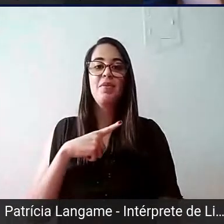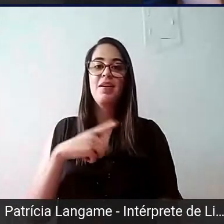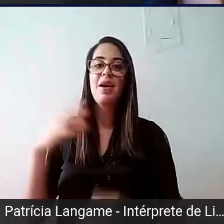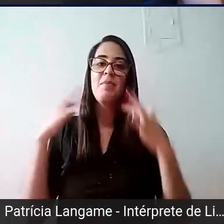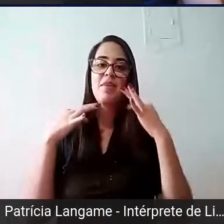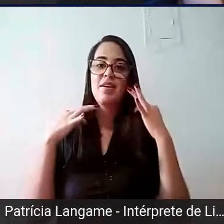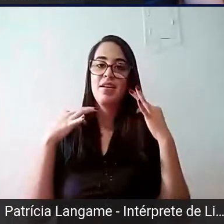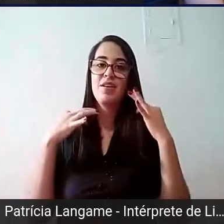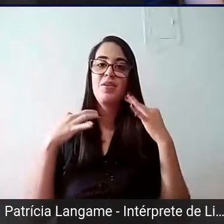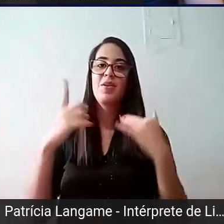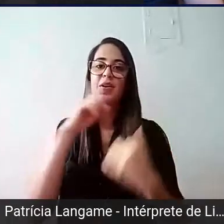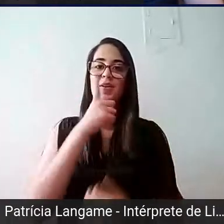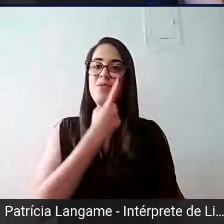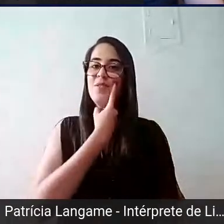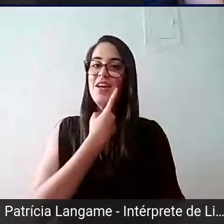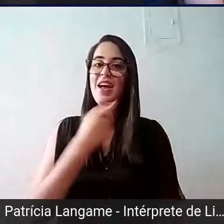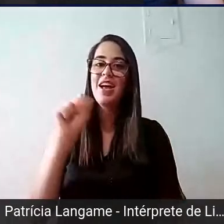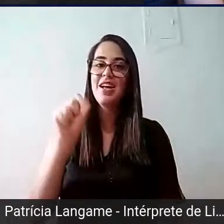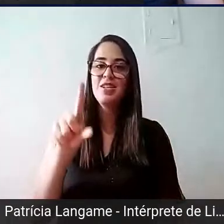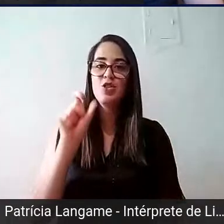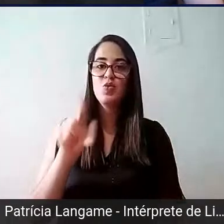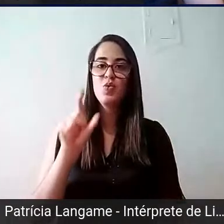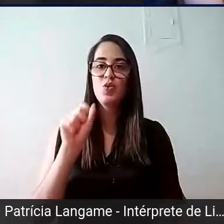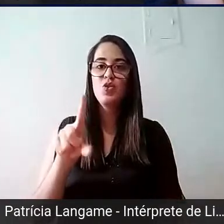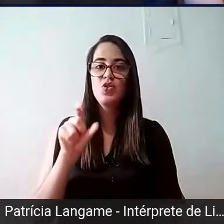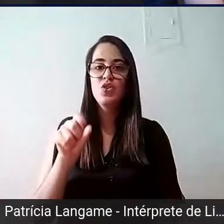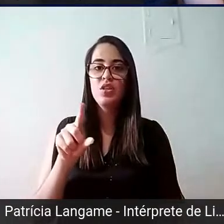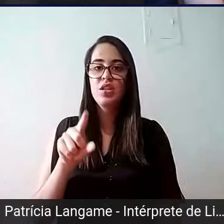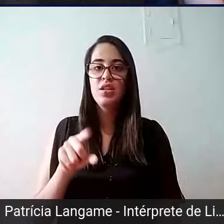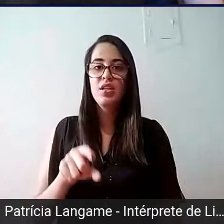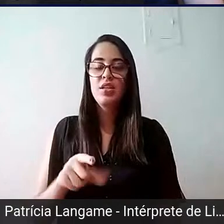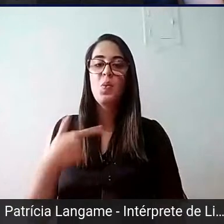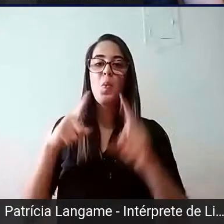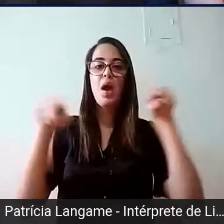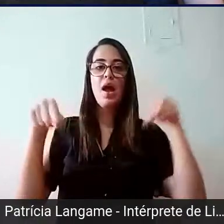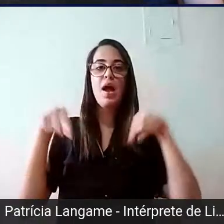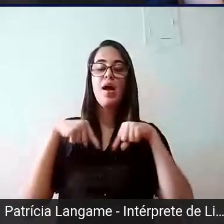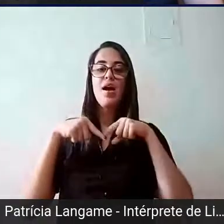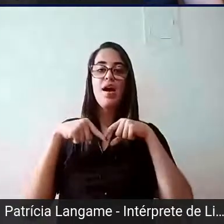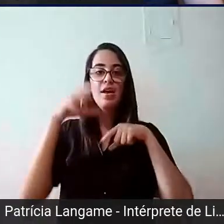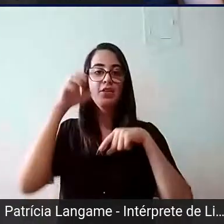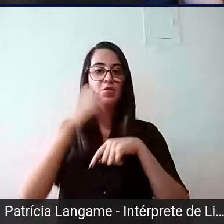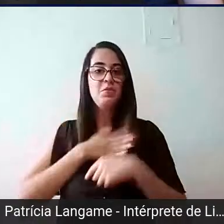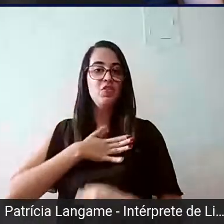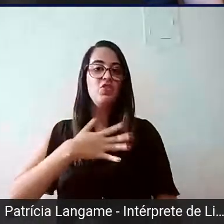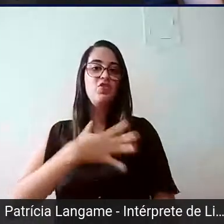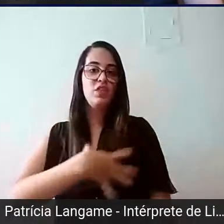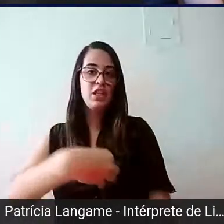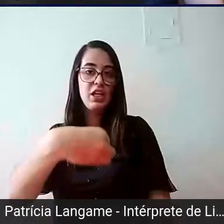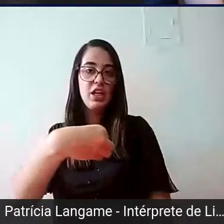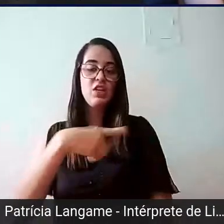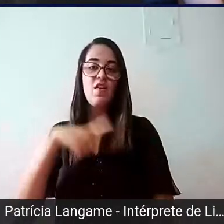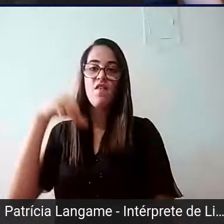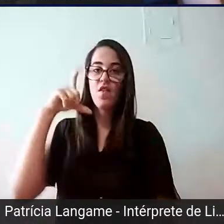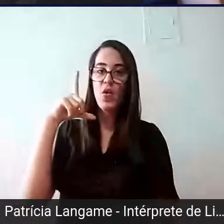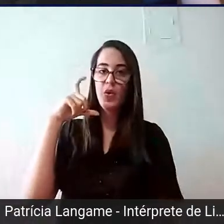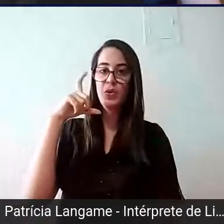tenho olhos azuis, e eu estou falando aqui do quarto das minhas filhas, ao fundo tem um quadro com a foto delas.